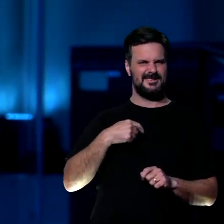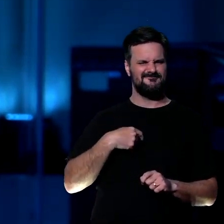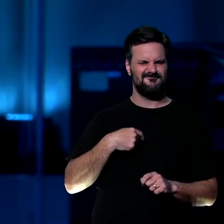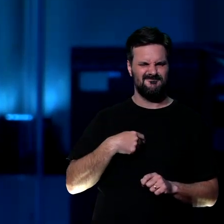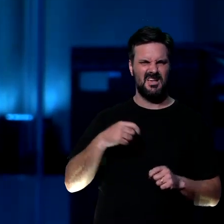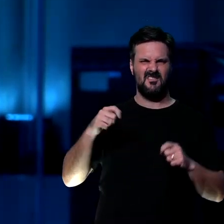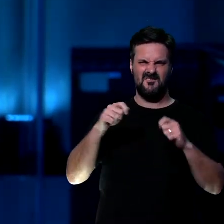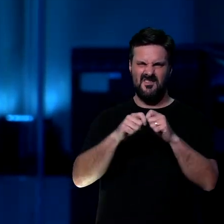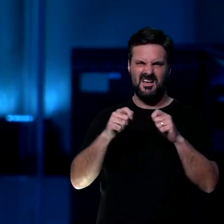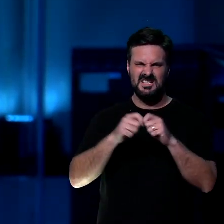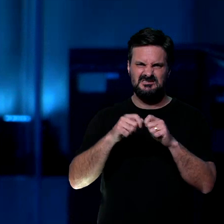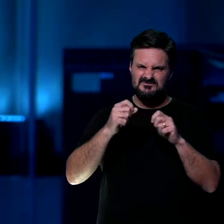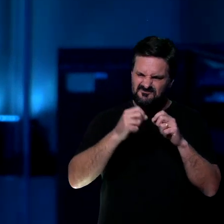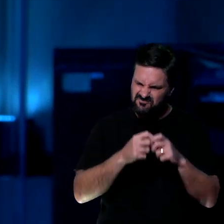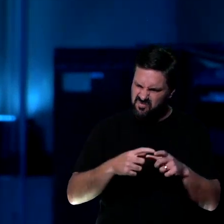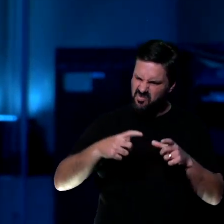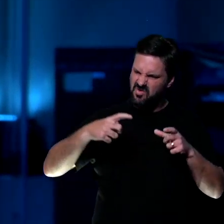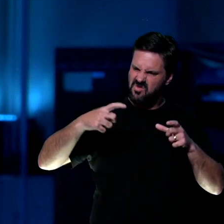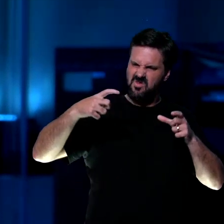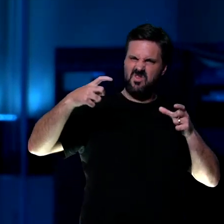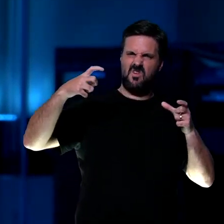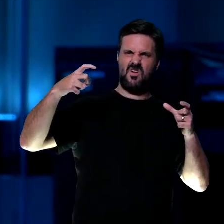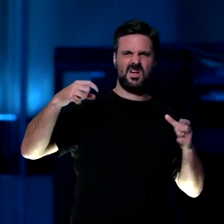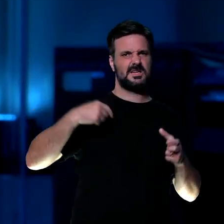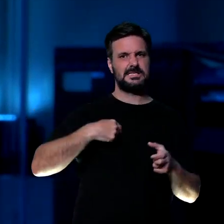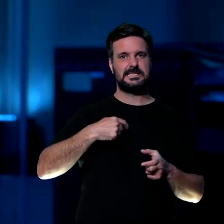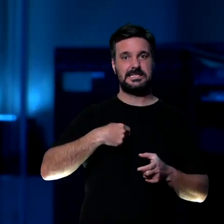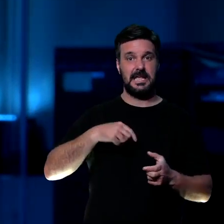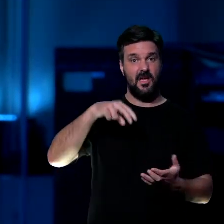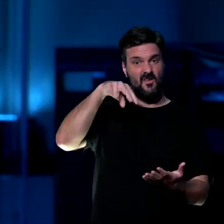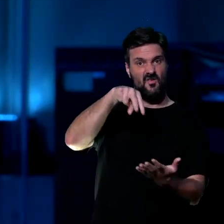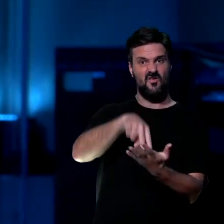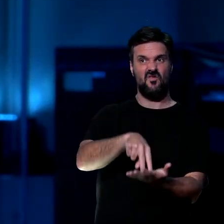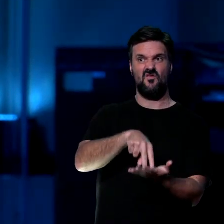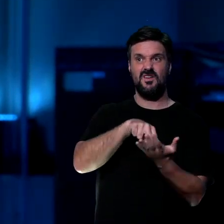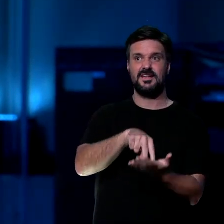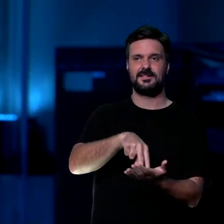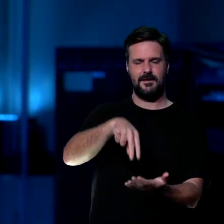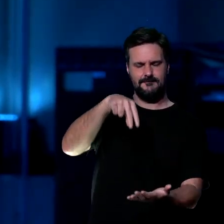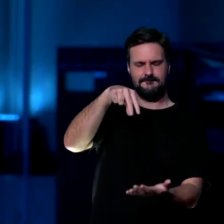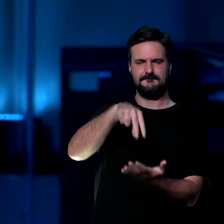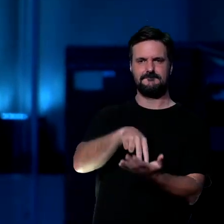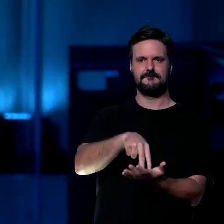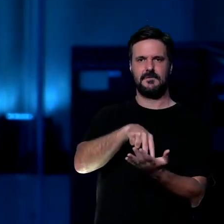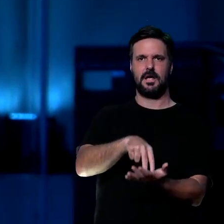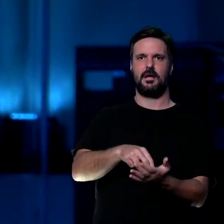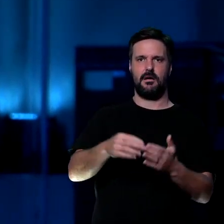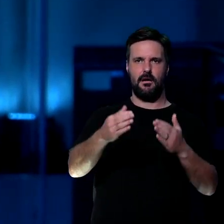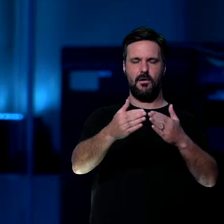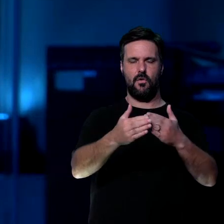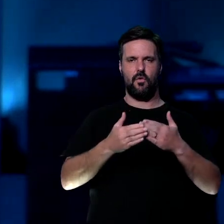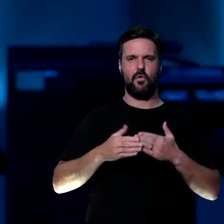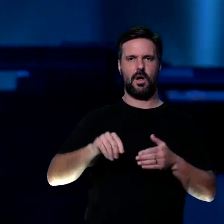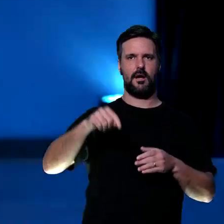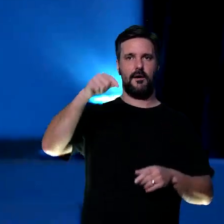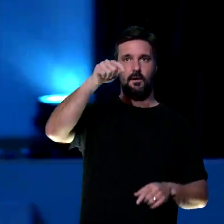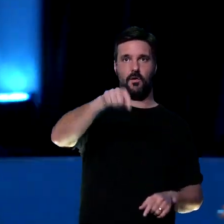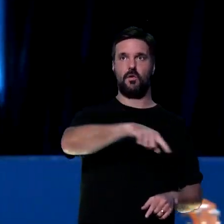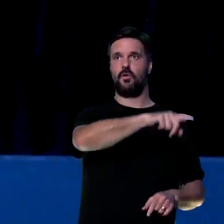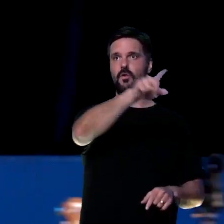ajuda, você quer ser inabalável, eu quero, se você quer, eu vou te convidar, eu em pé, no seu lugar, para a gente orar juntos, por isso,